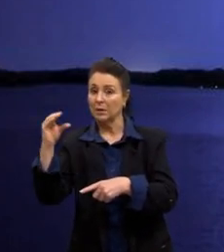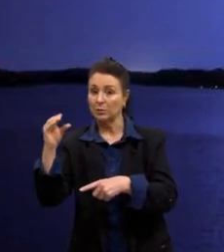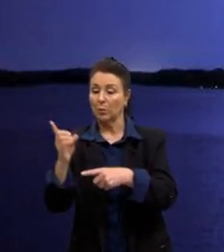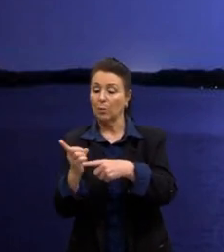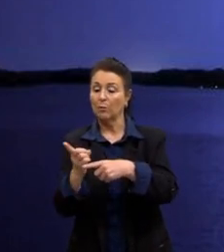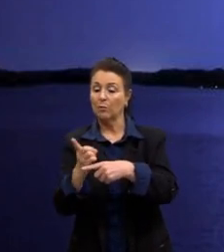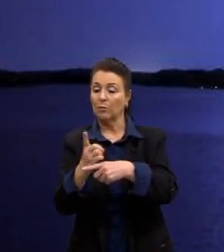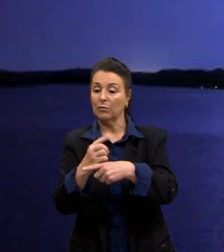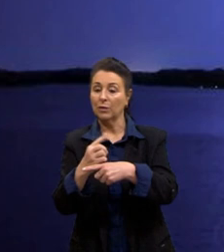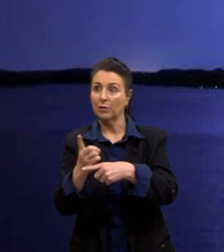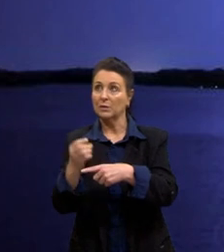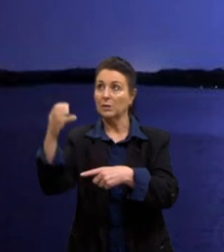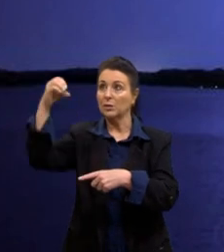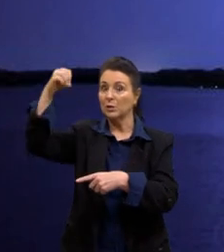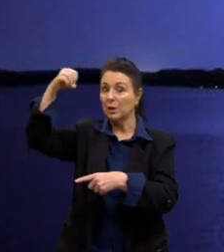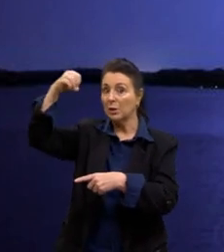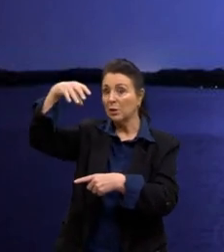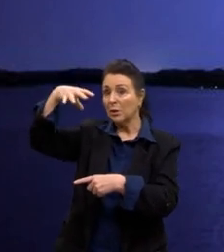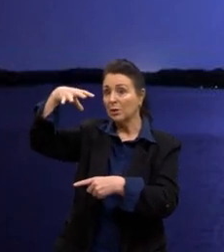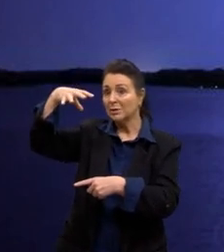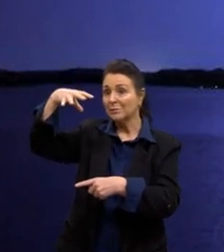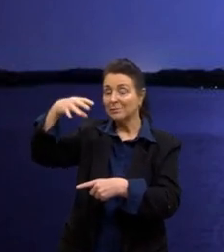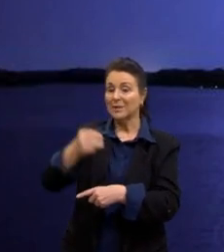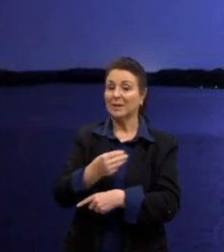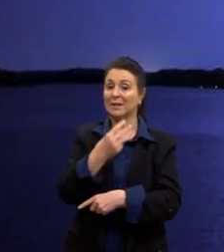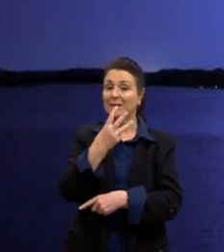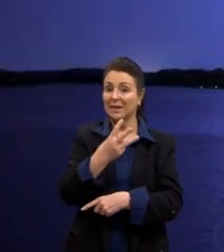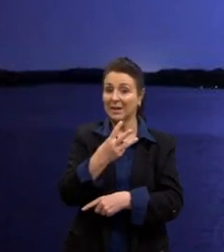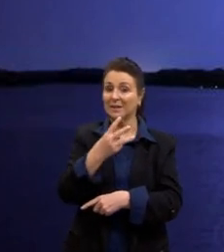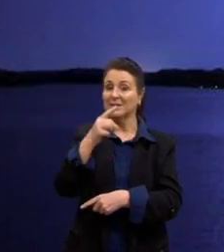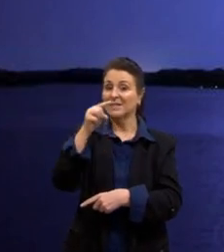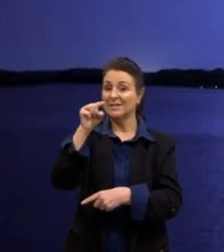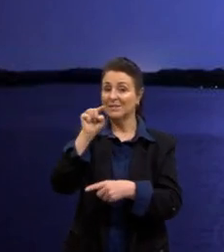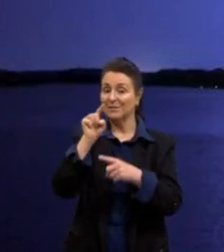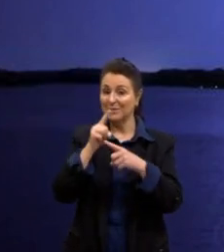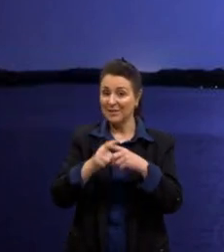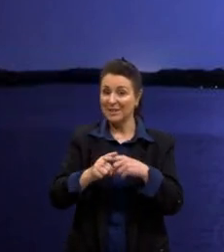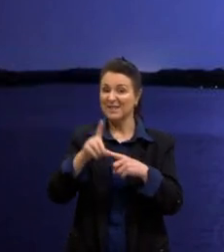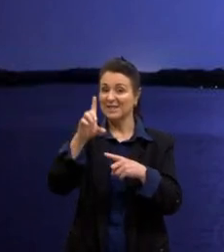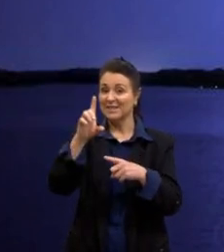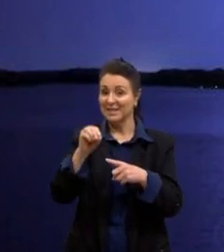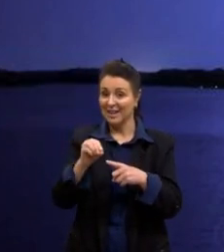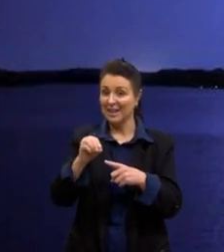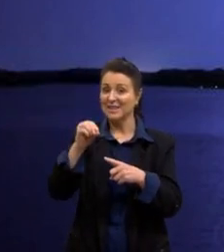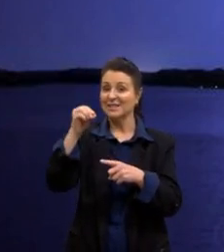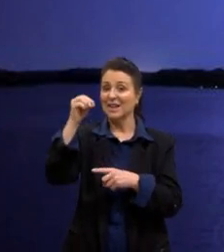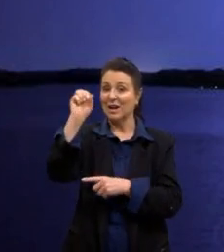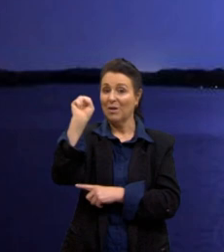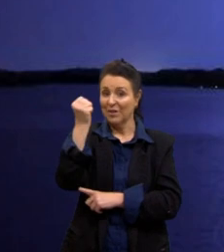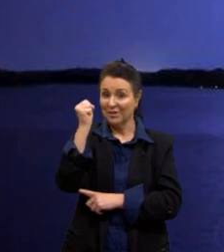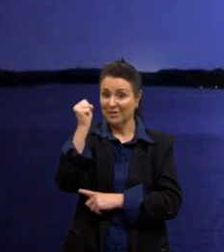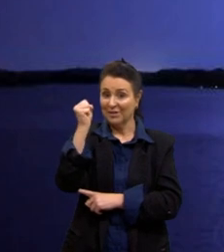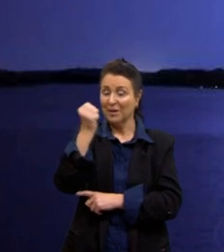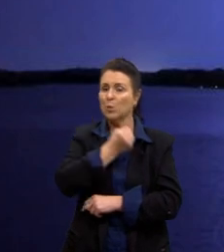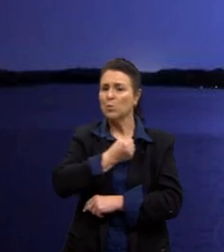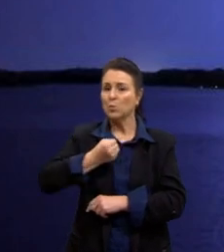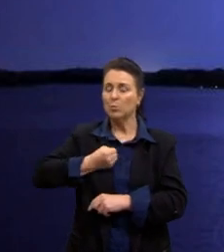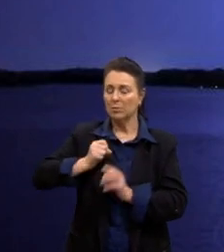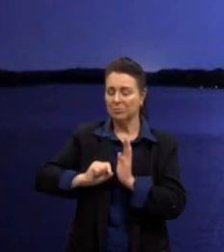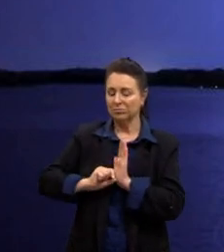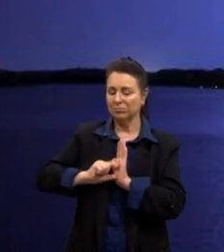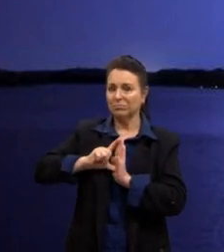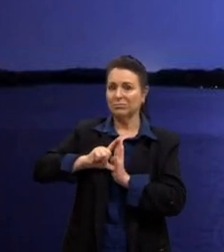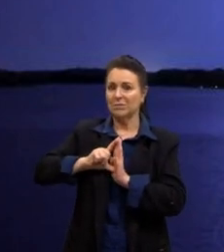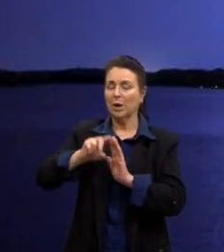luz, quanto que é? é 3 vezes 10 elevado a 8. Então, é um número muito maior. Por